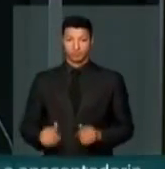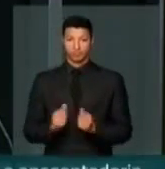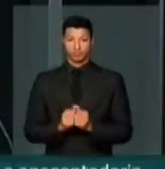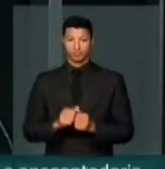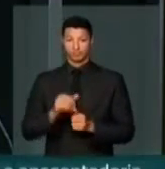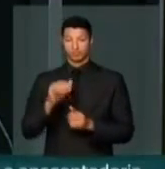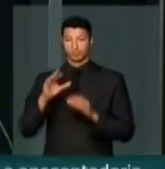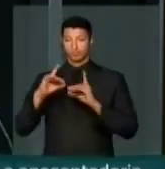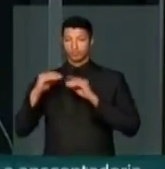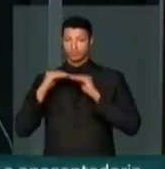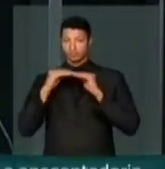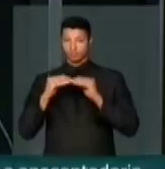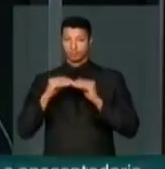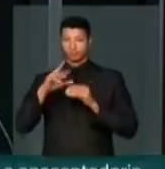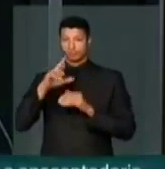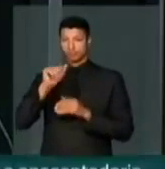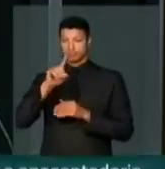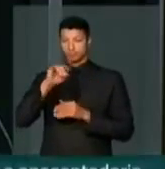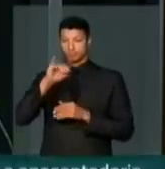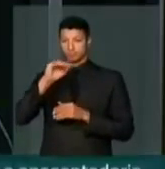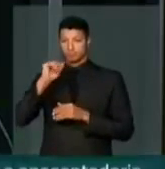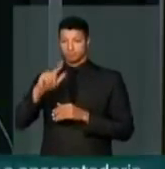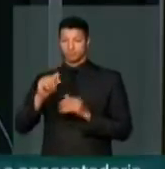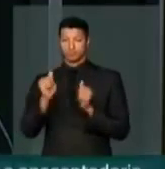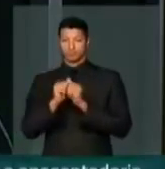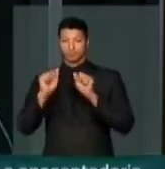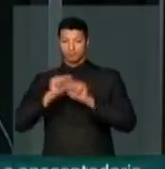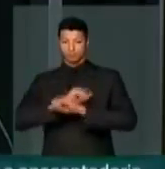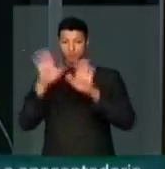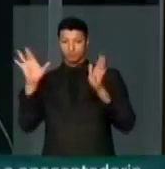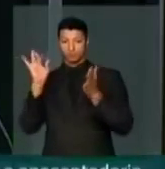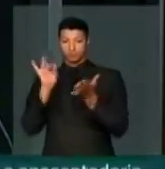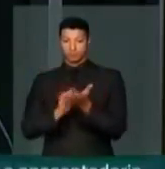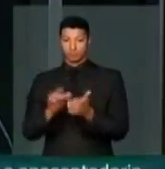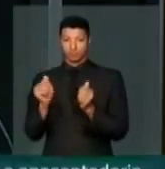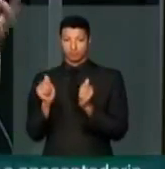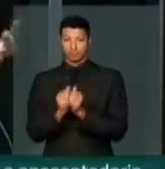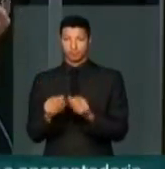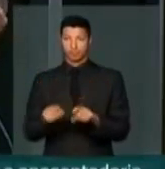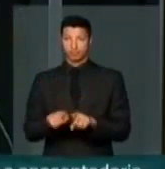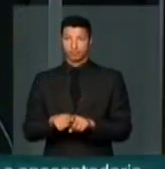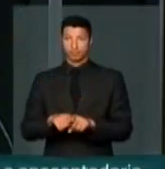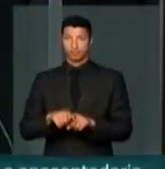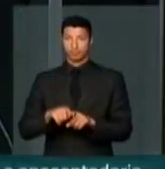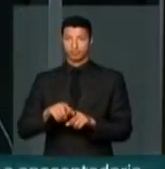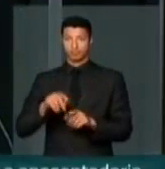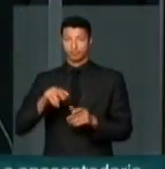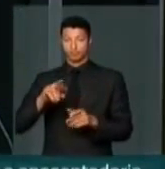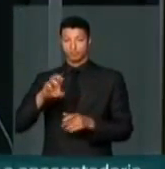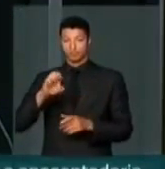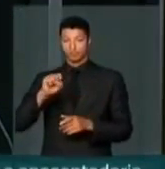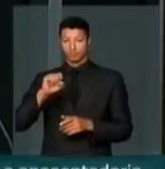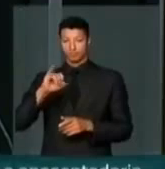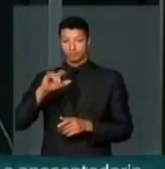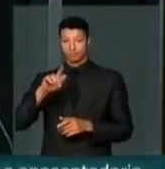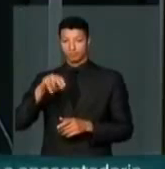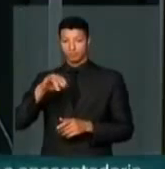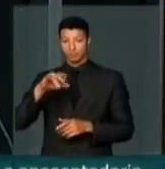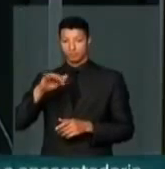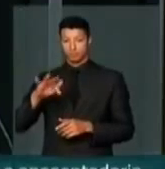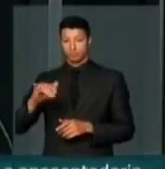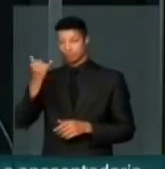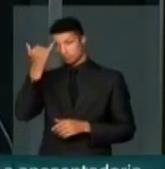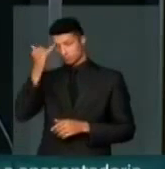com a democracia radical, com a transparência absoluta, e com a ressignificação do ideário